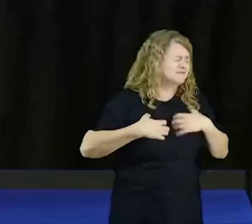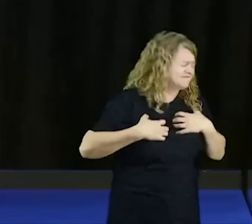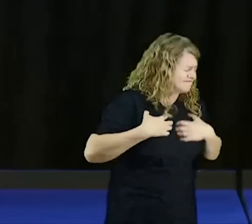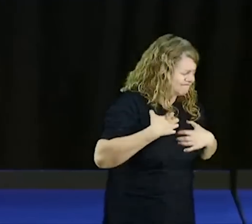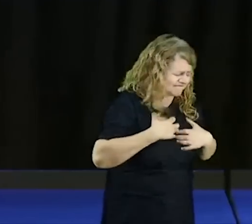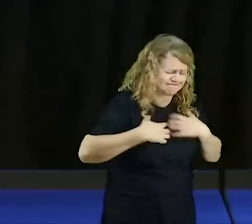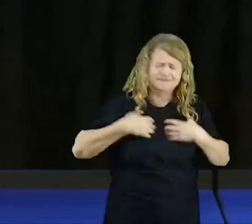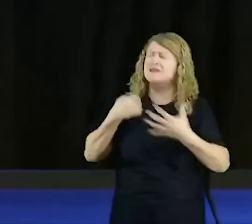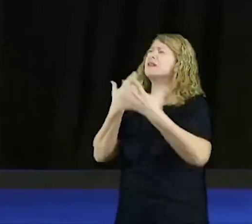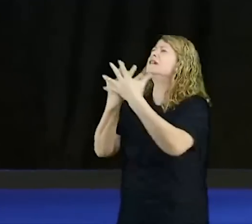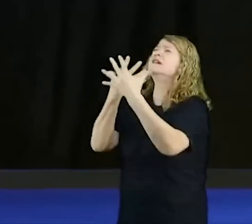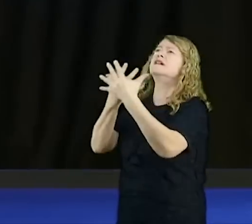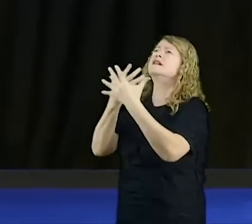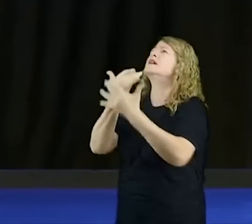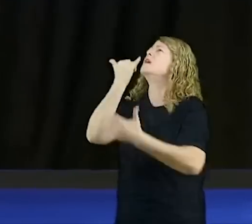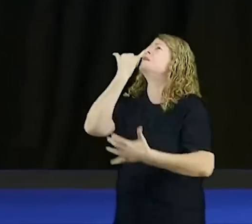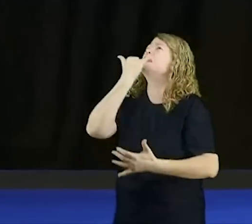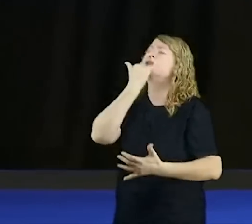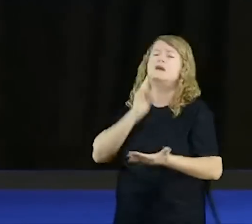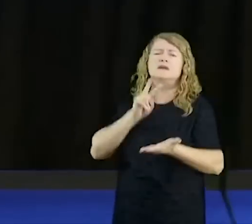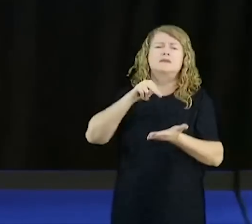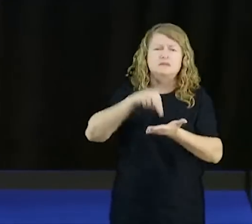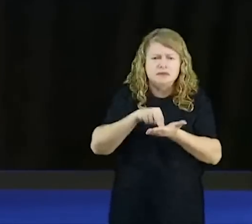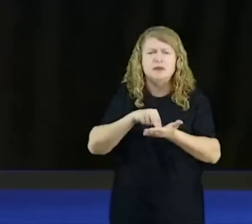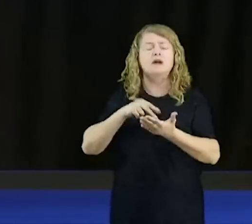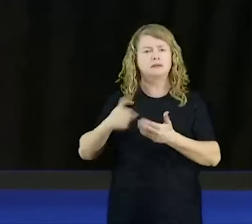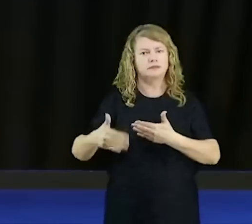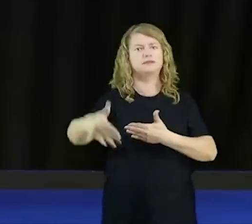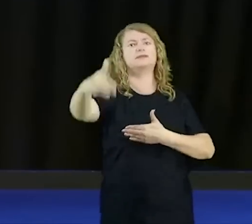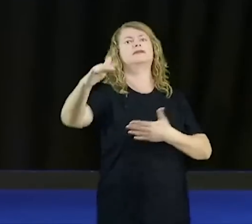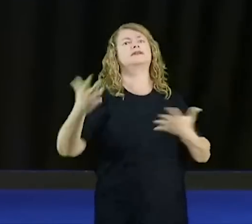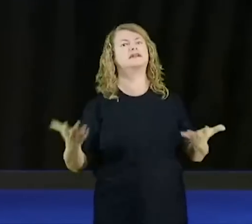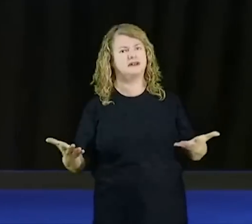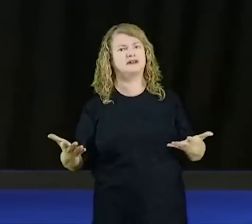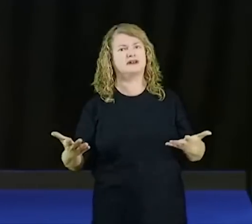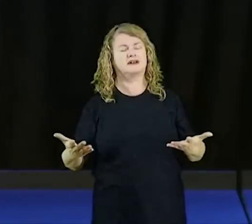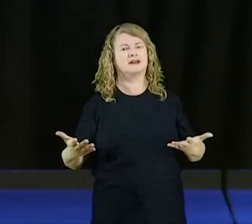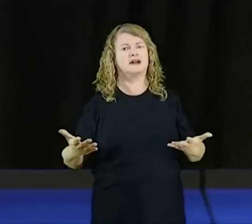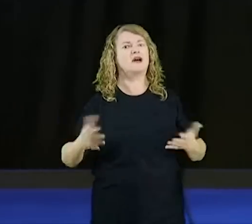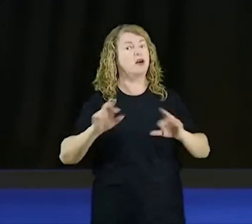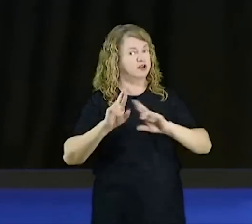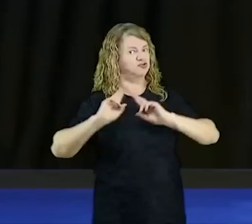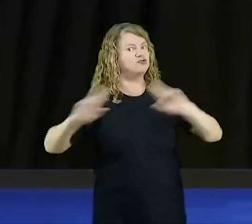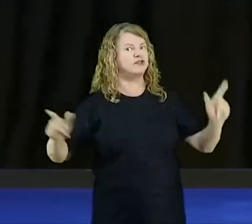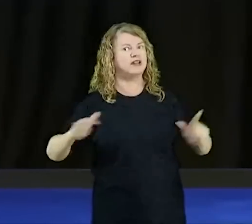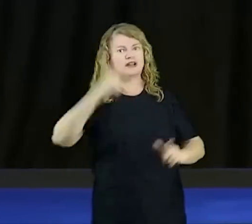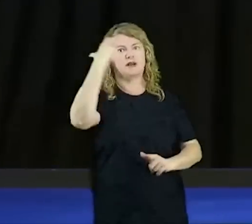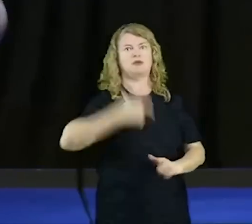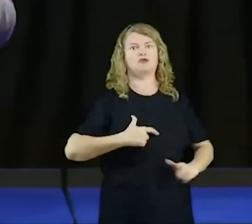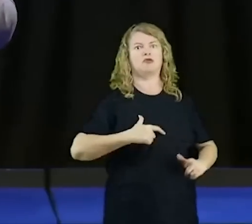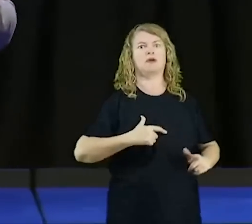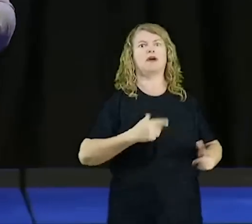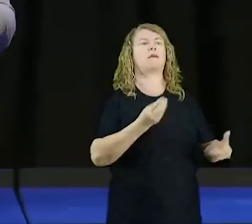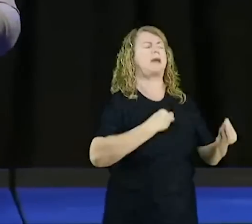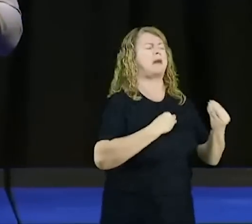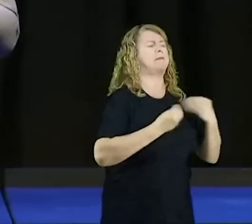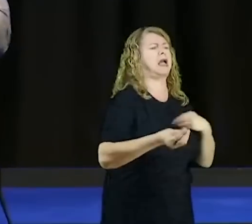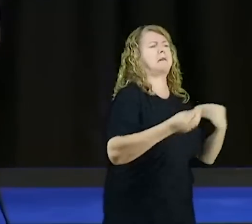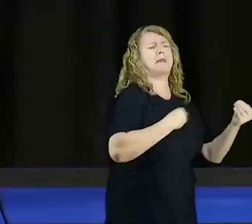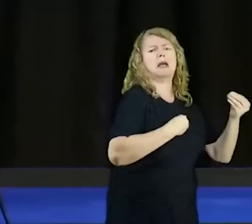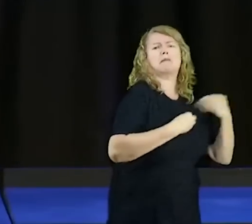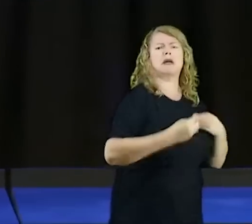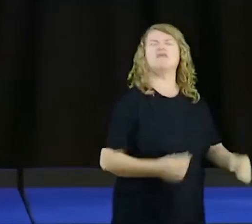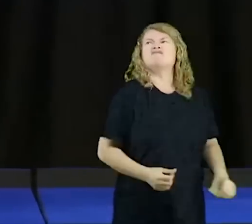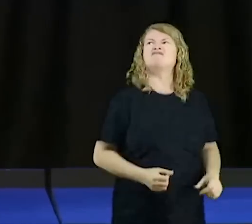Cristo. Ele, o advogado, junto ao Pai. Então, não significa que a nossa vida é perfeita. Isso não é